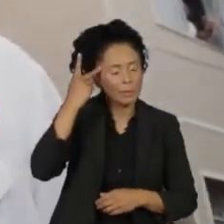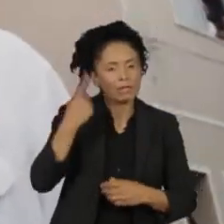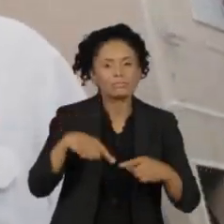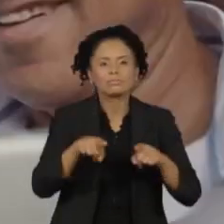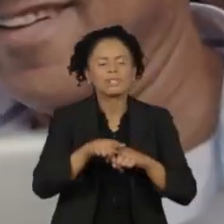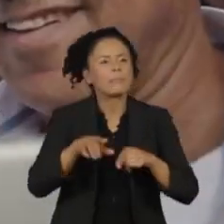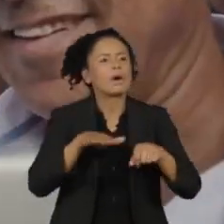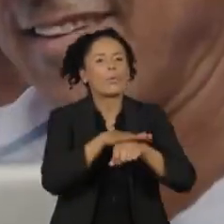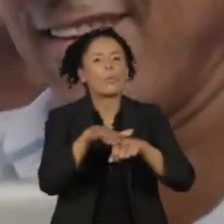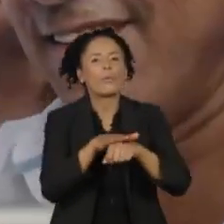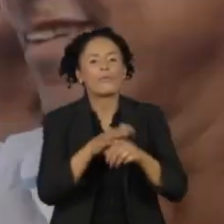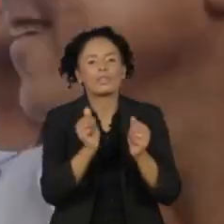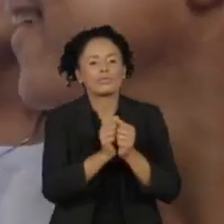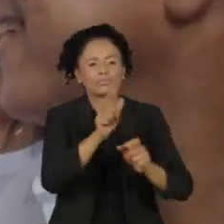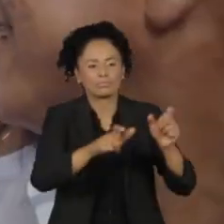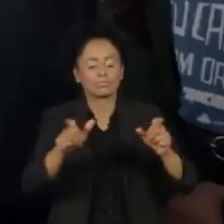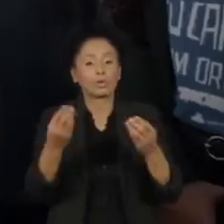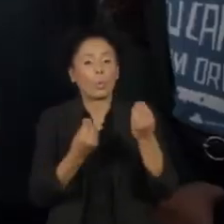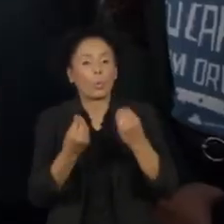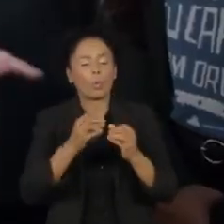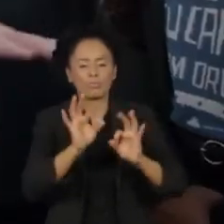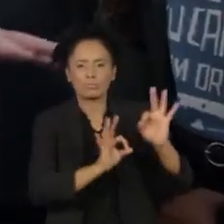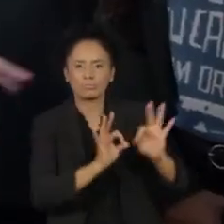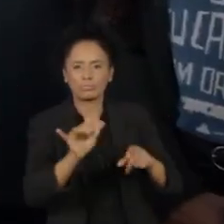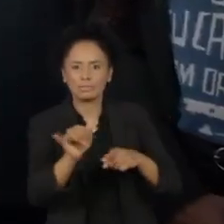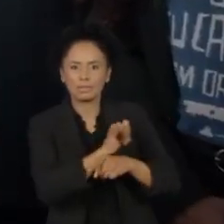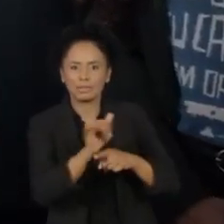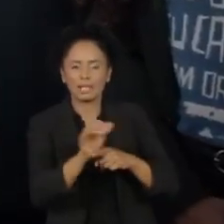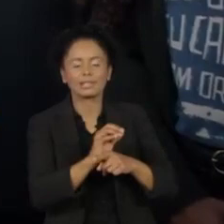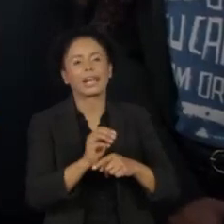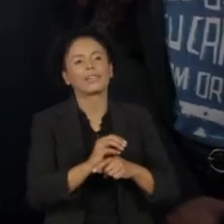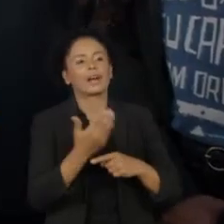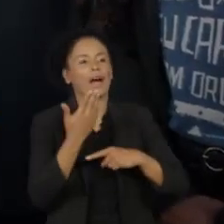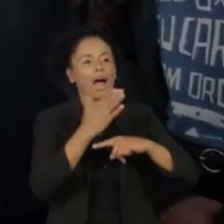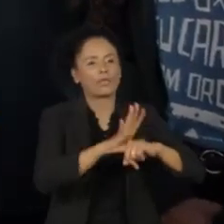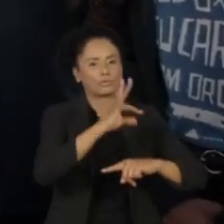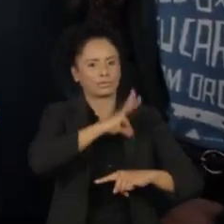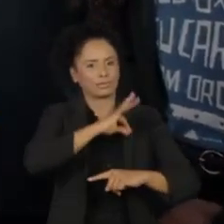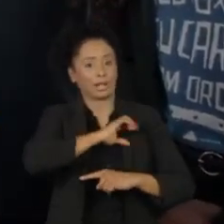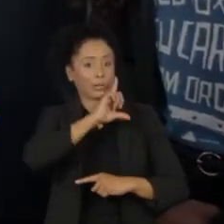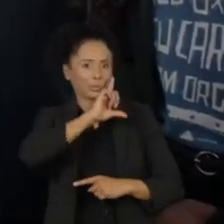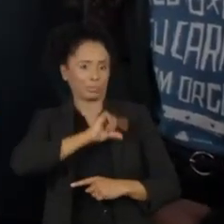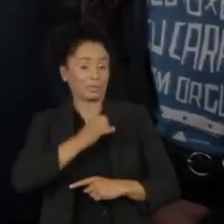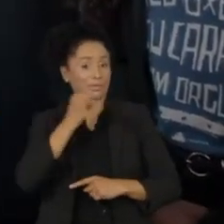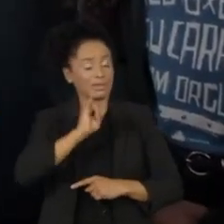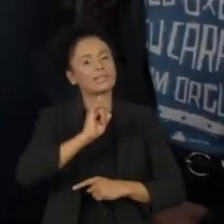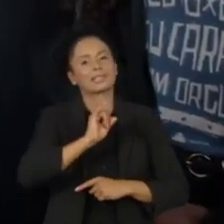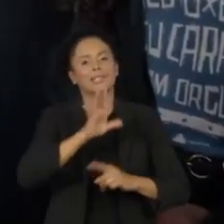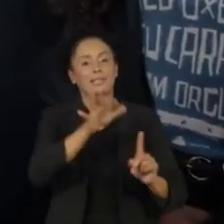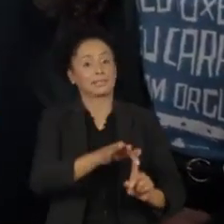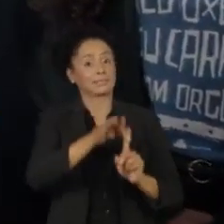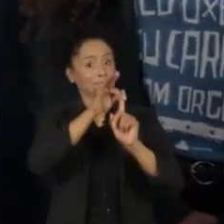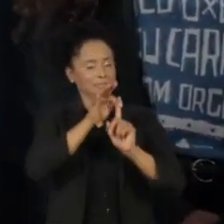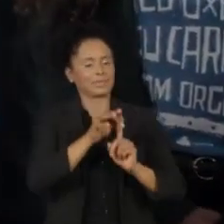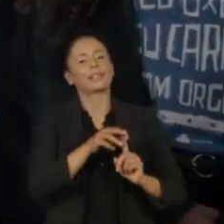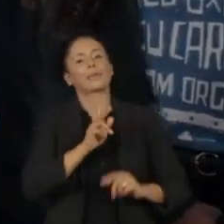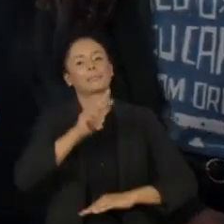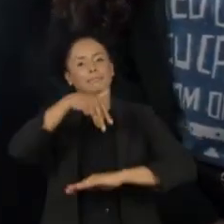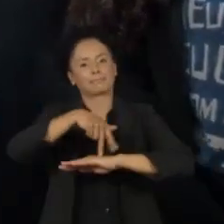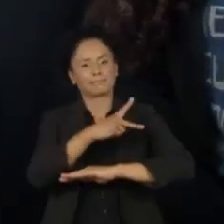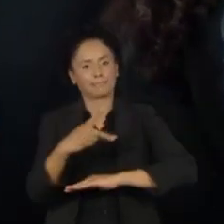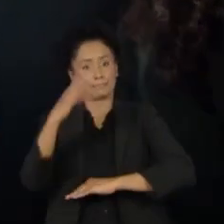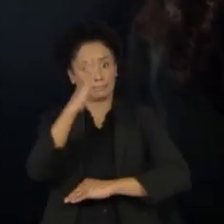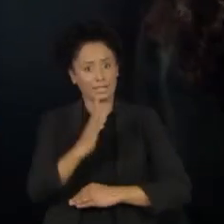sobre o programa de renda mínima que ele pretende implementar caso seja escolhido como presidente do Brasil. O candidato do